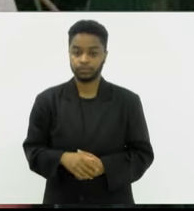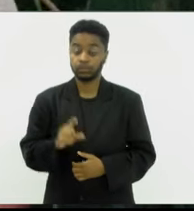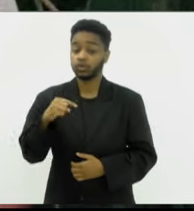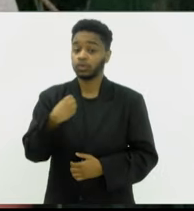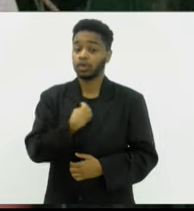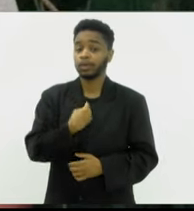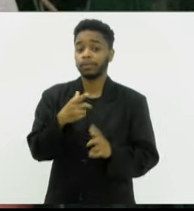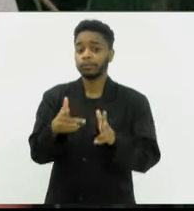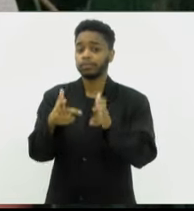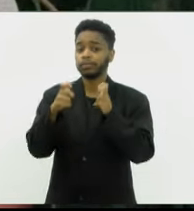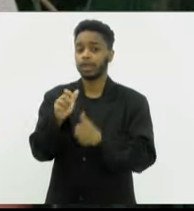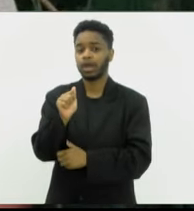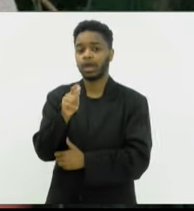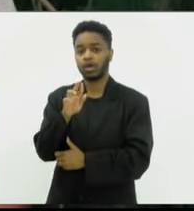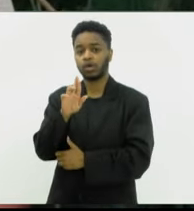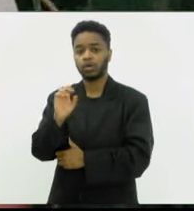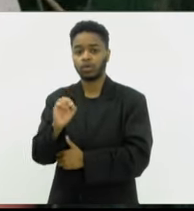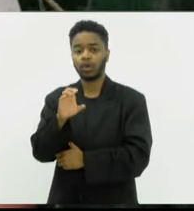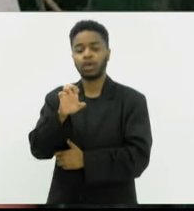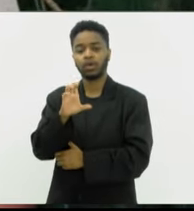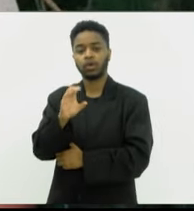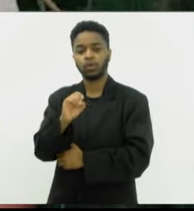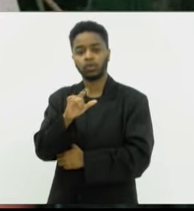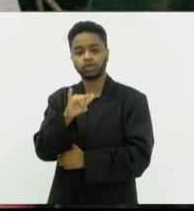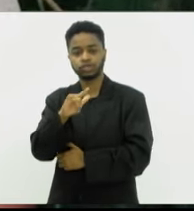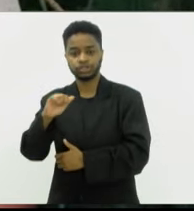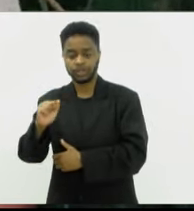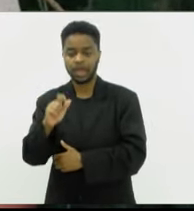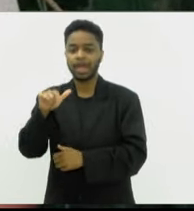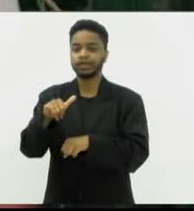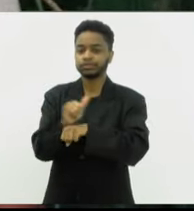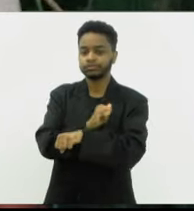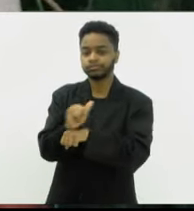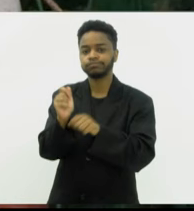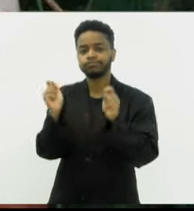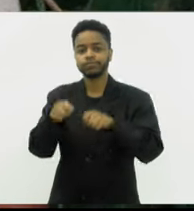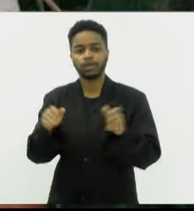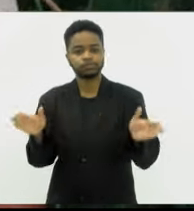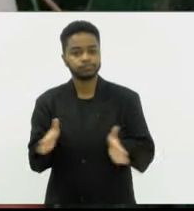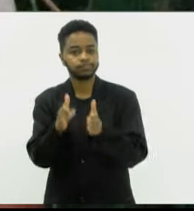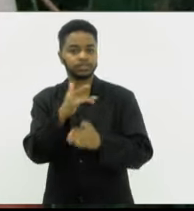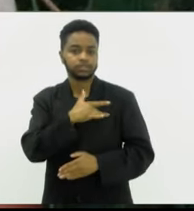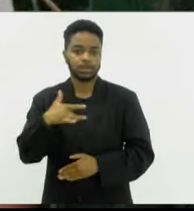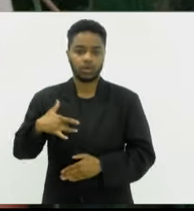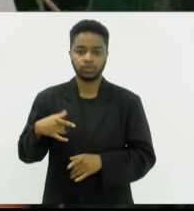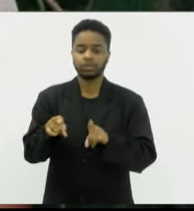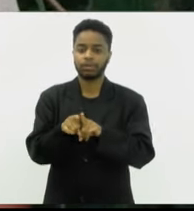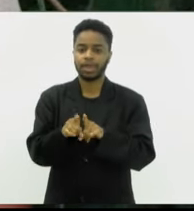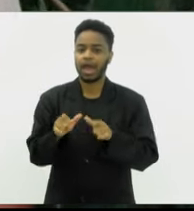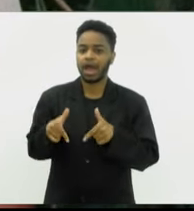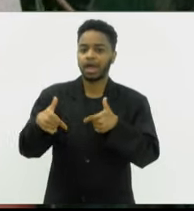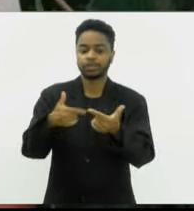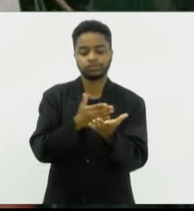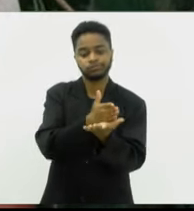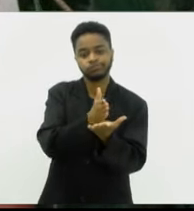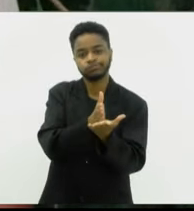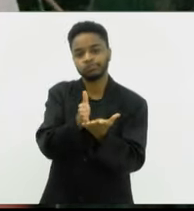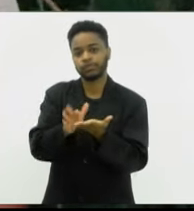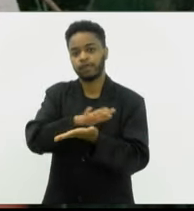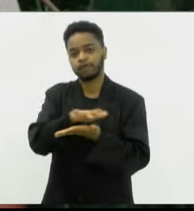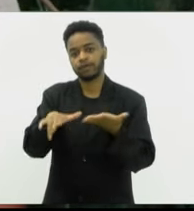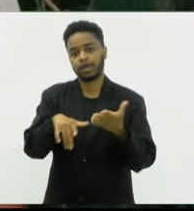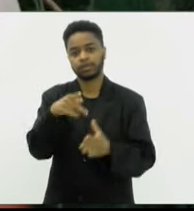agroecologia é uma estratégia de promoção da saúde, um campo amplo, pintua em várias dimensões da sociedade.